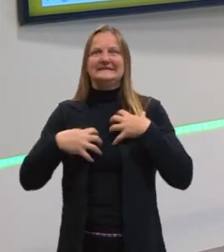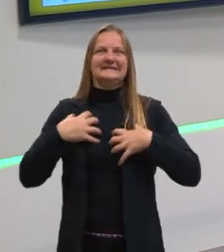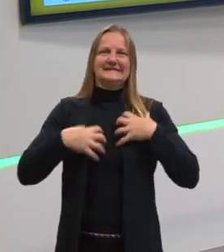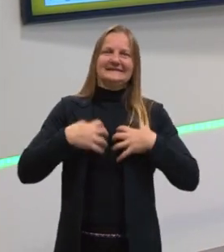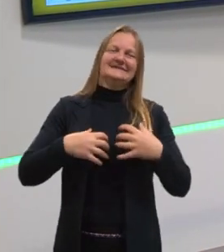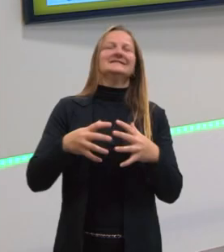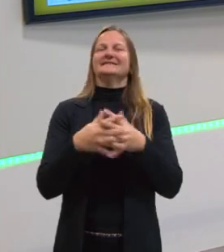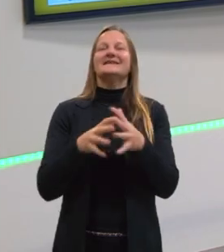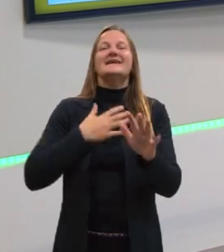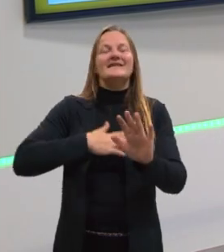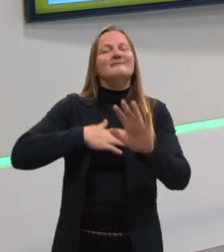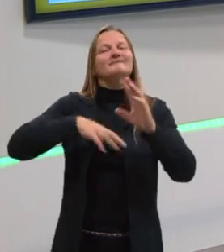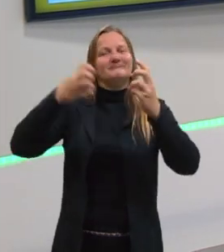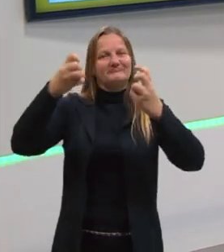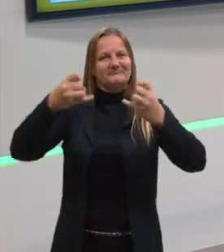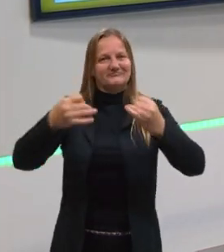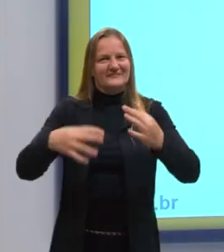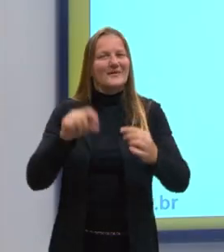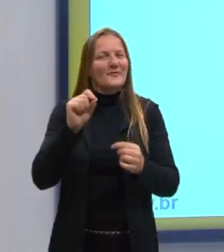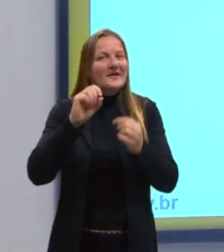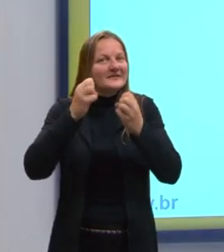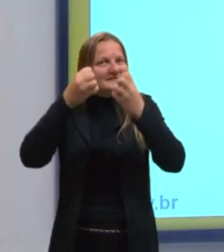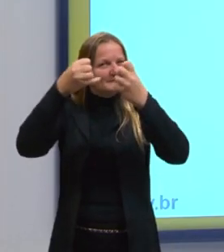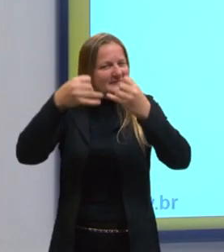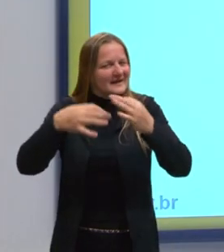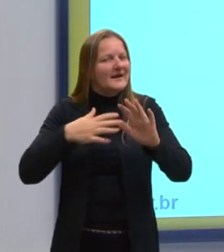mas a gente vai ver, então, o que isso quer dizer, né?